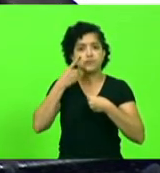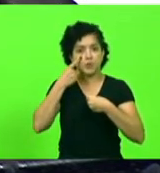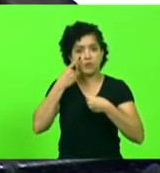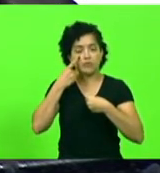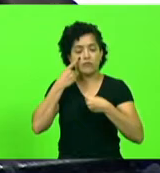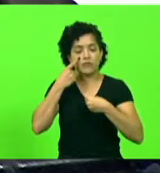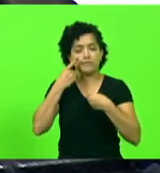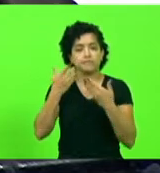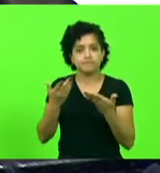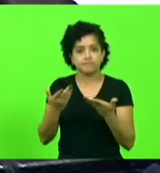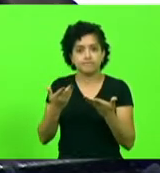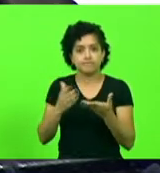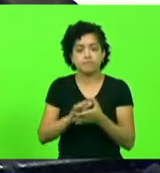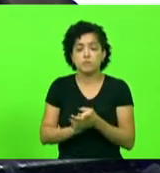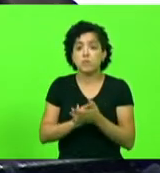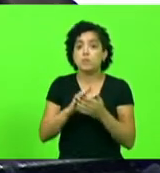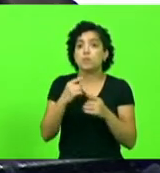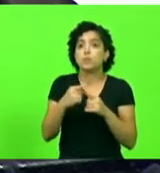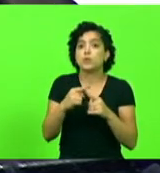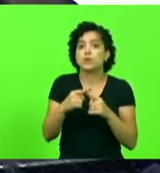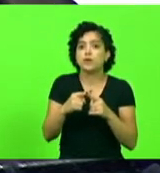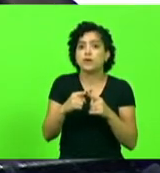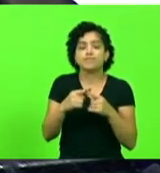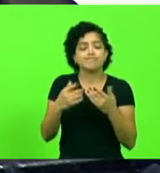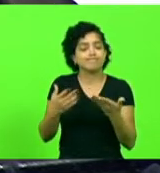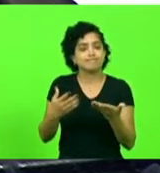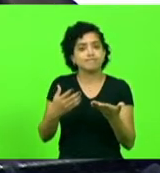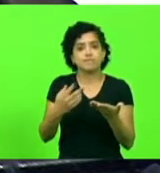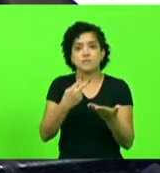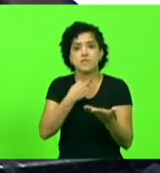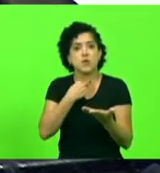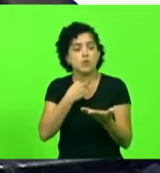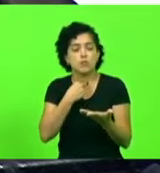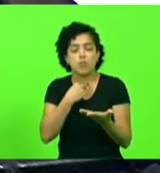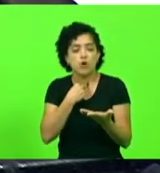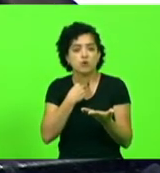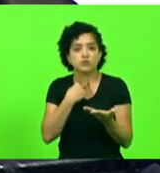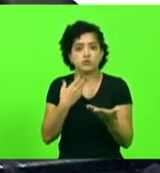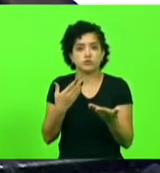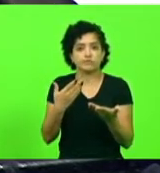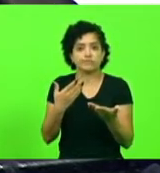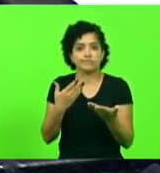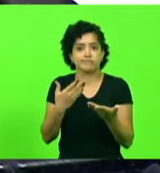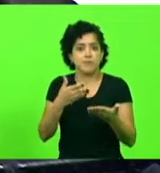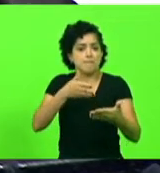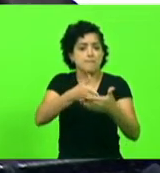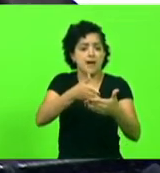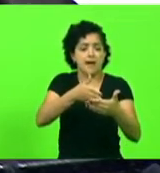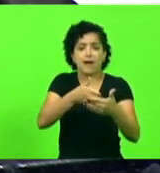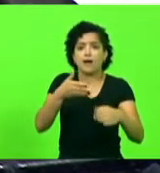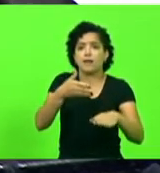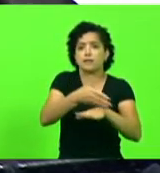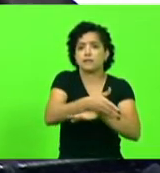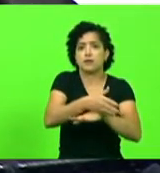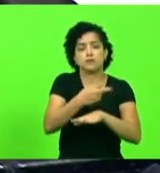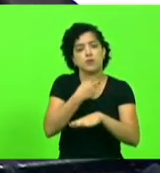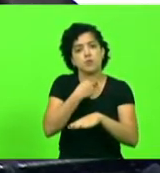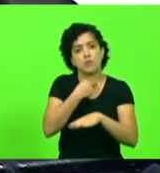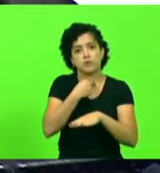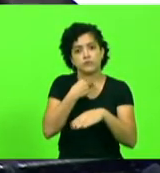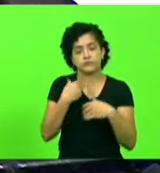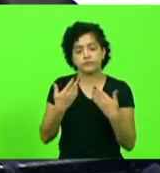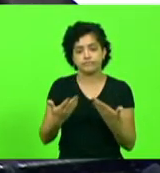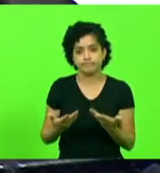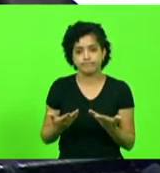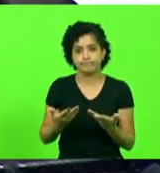legais. Porque eles não podem não permitir a entrada de alunos nas universidades por